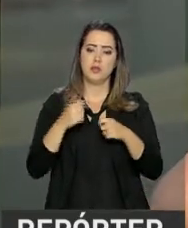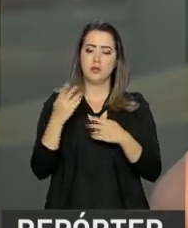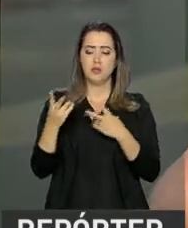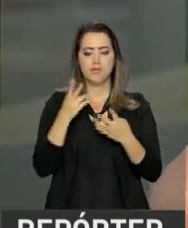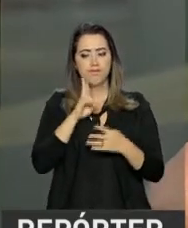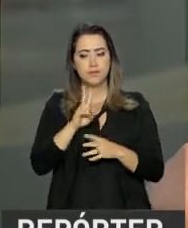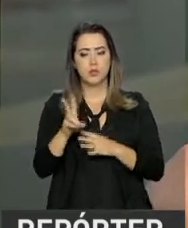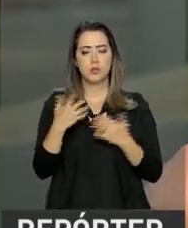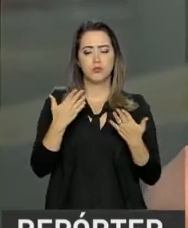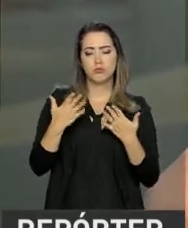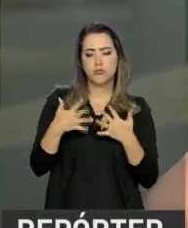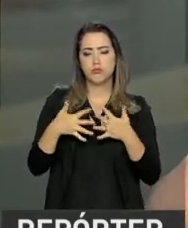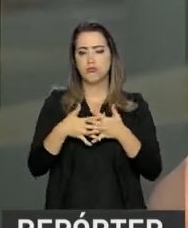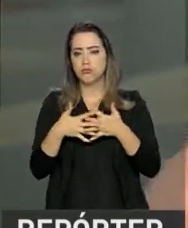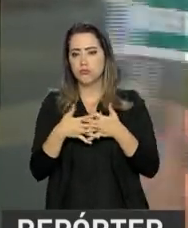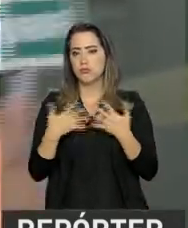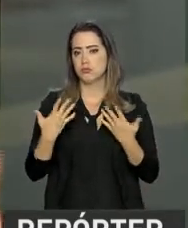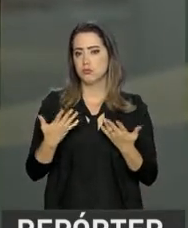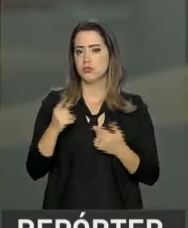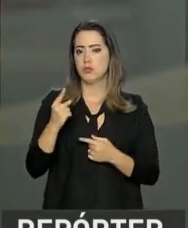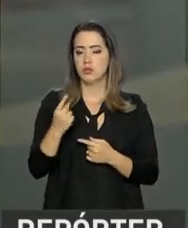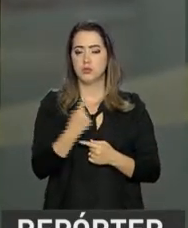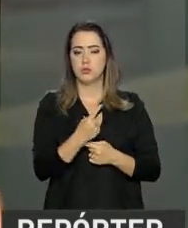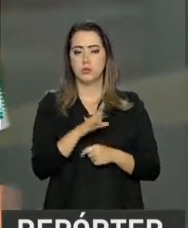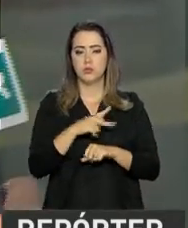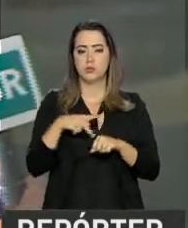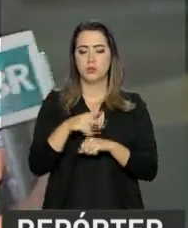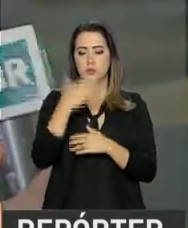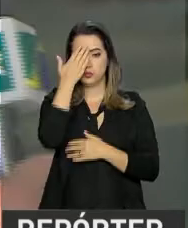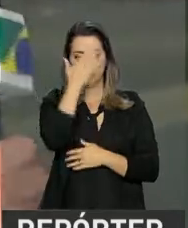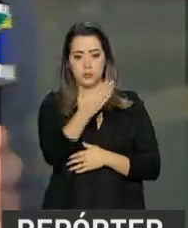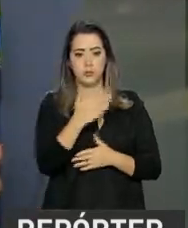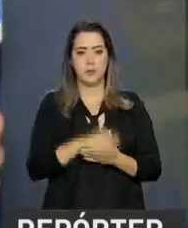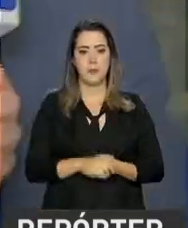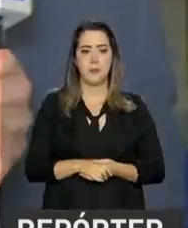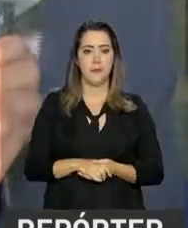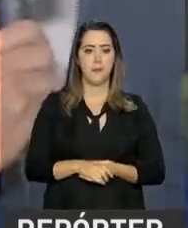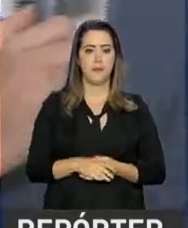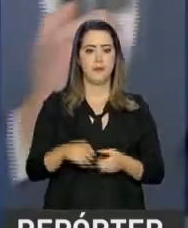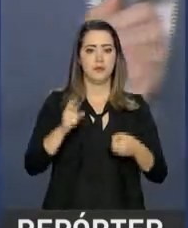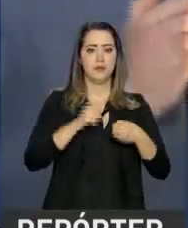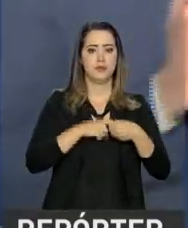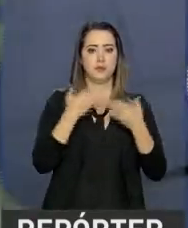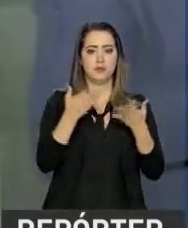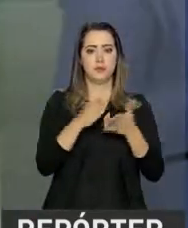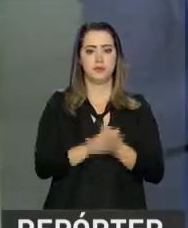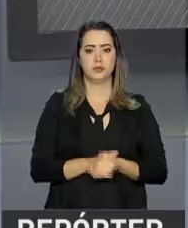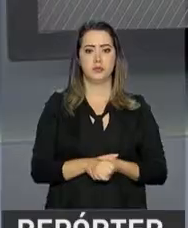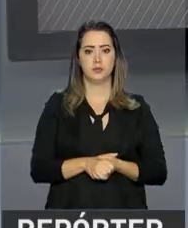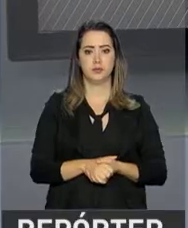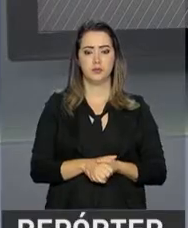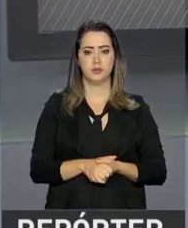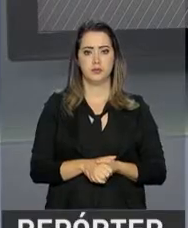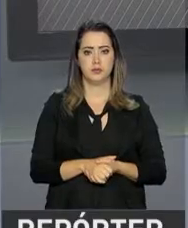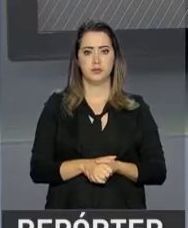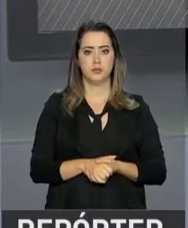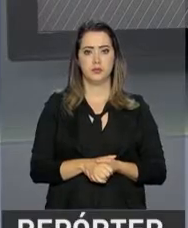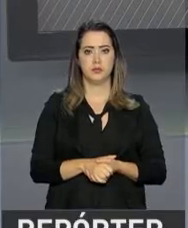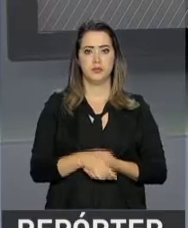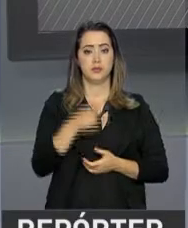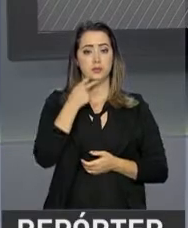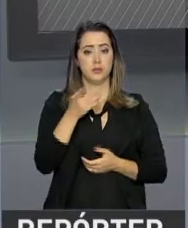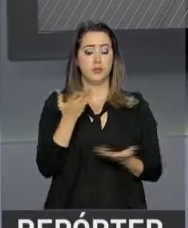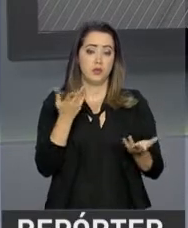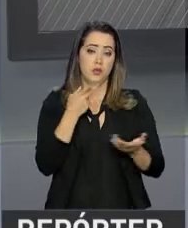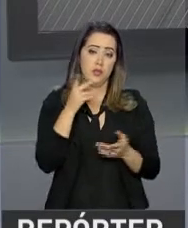caso e da nacionalidade também. Muito obrigado pela entrevista, coordenador. Eu volto com você no estúdio. Ainda sobre a